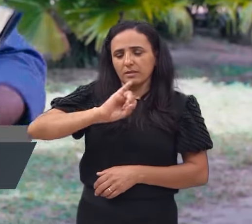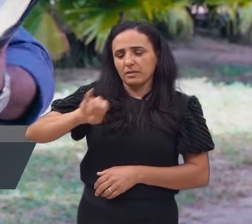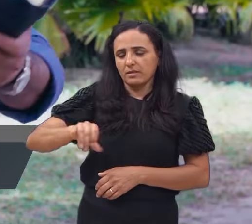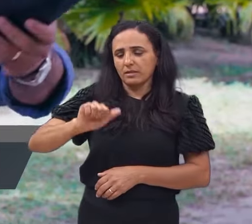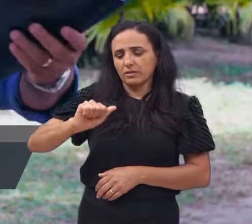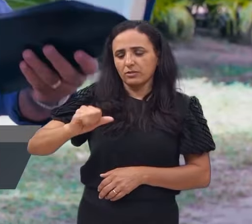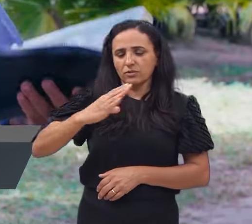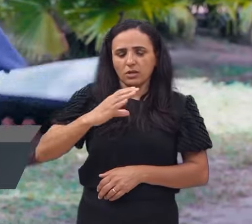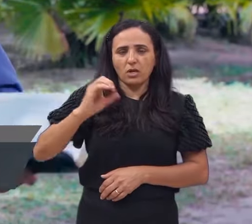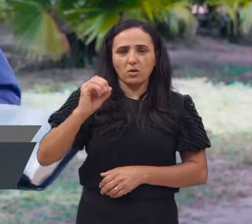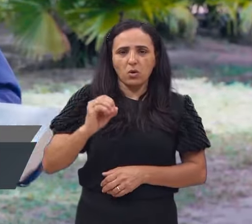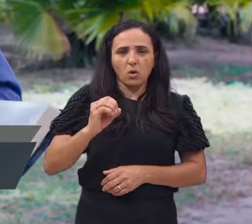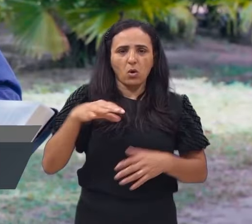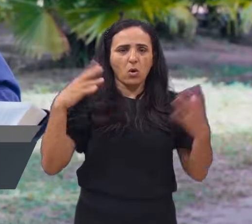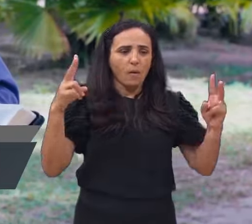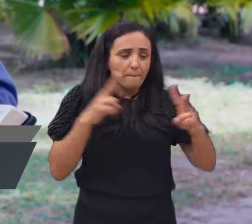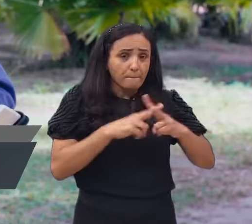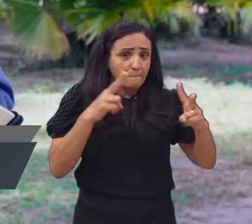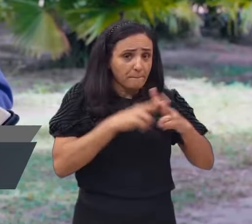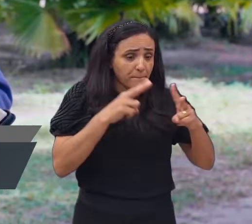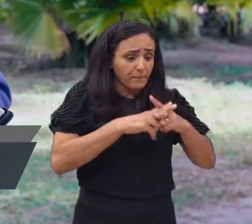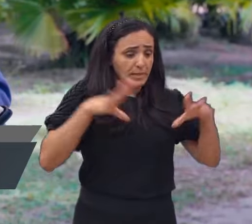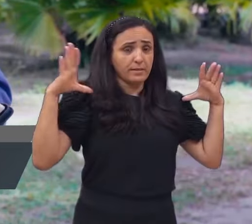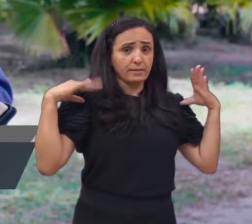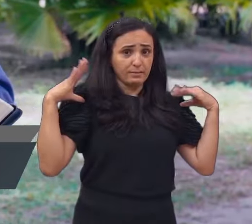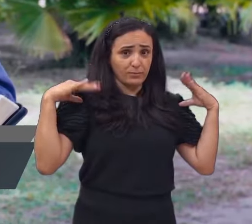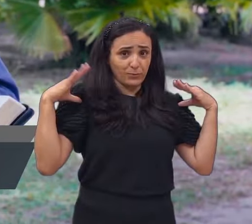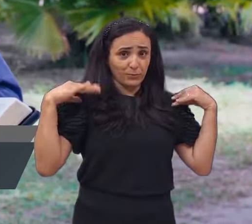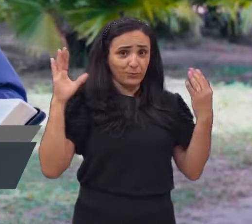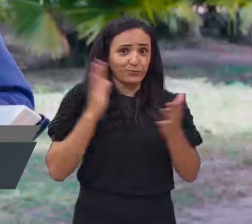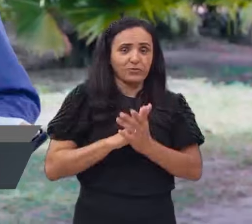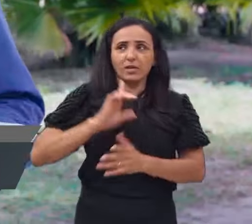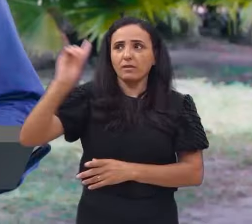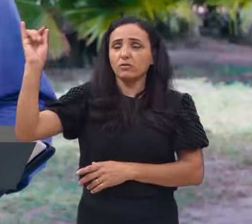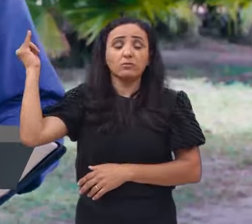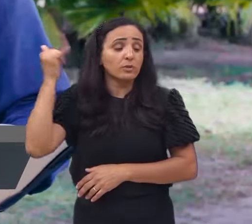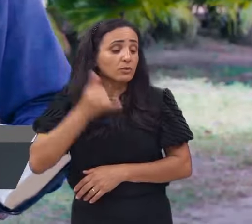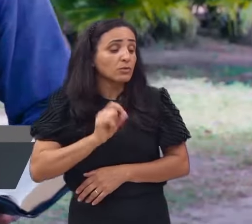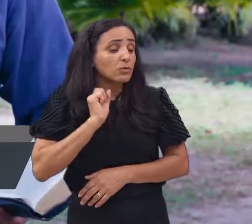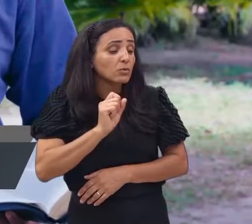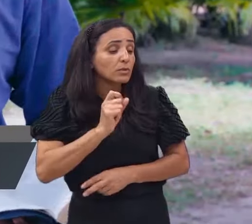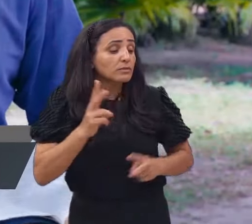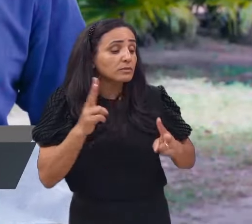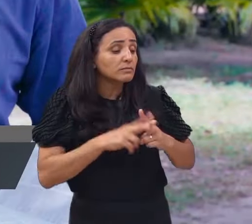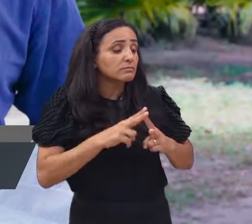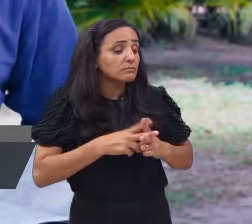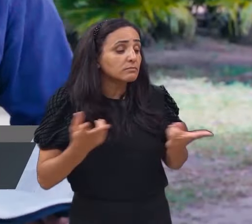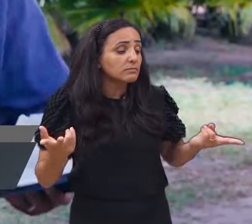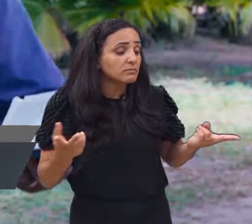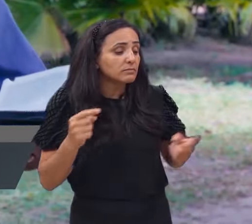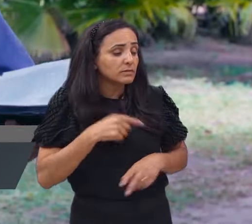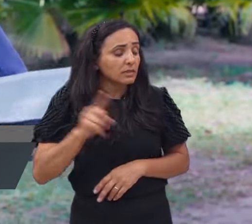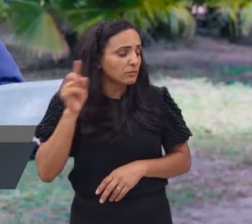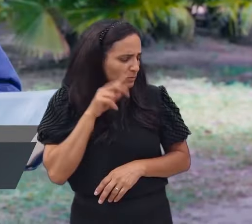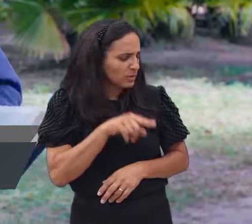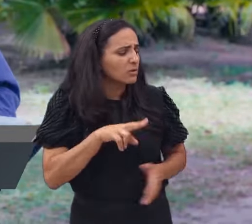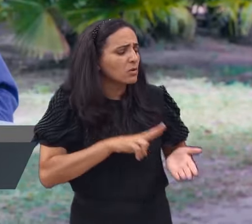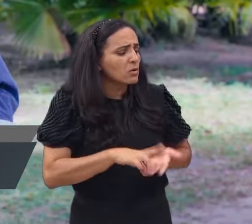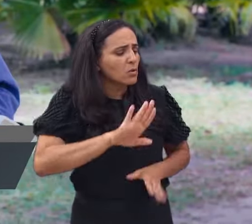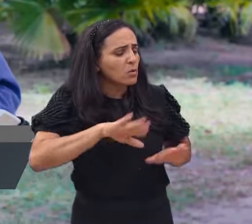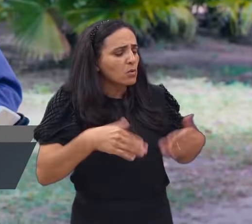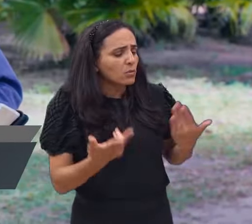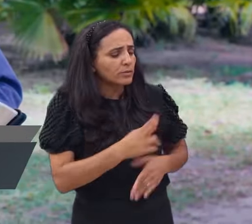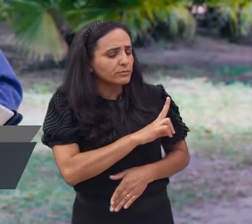luta a noite inteira, saindo fugido do seu irmão Esaú, mas desde que, de repente, o anjo do Senhor